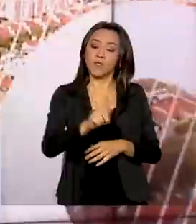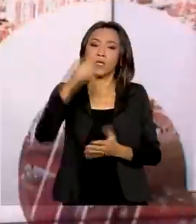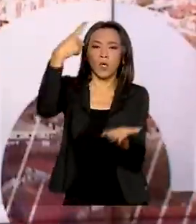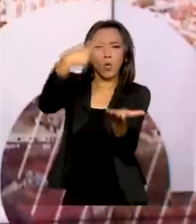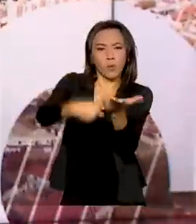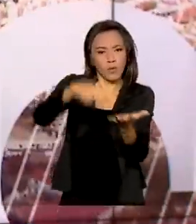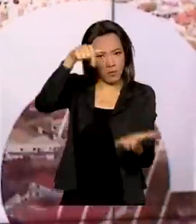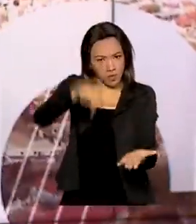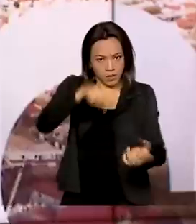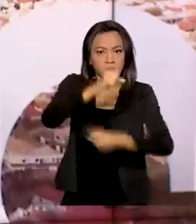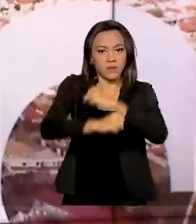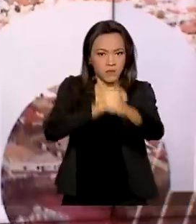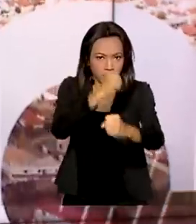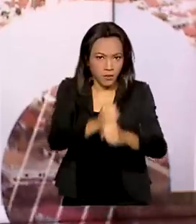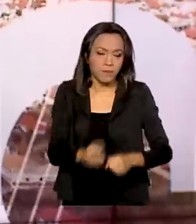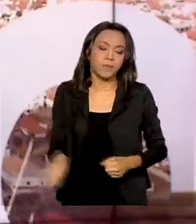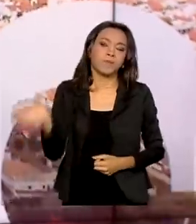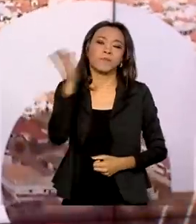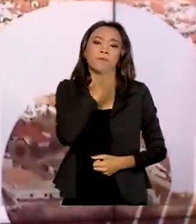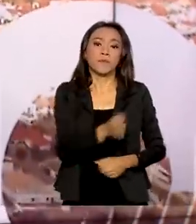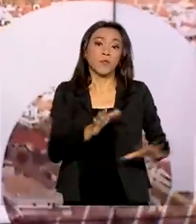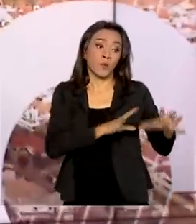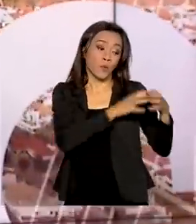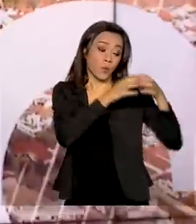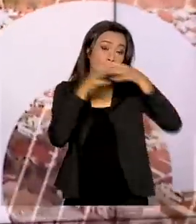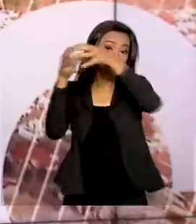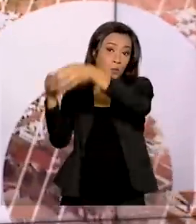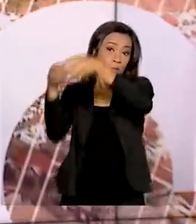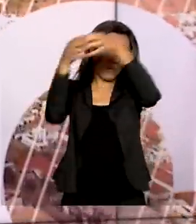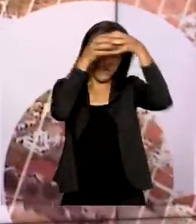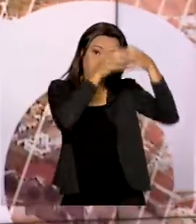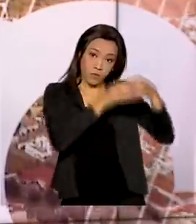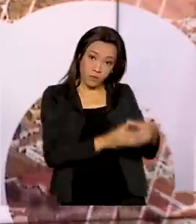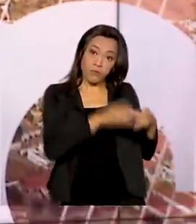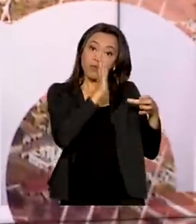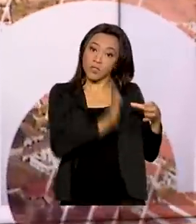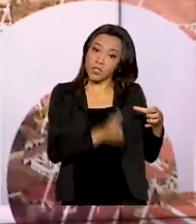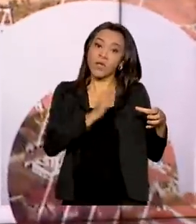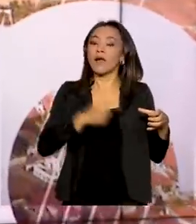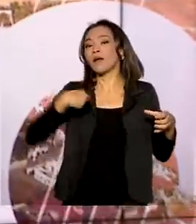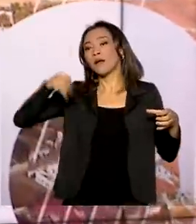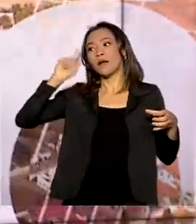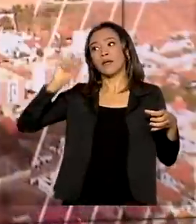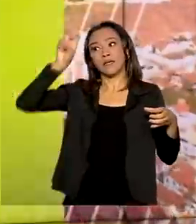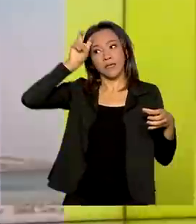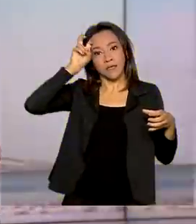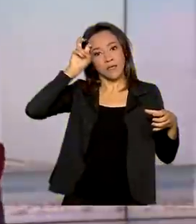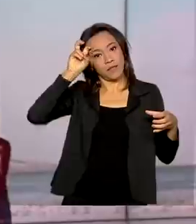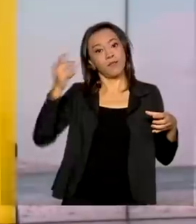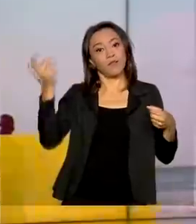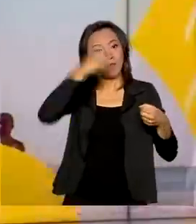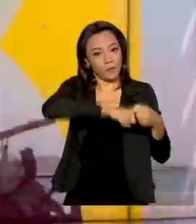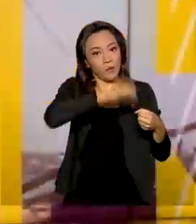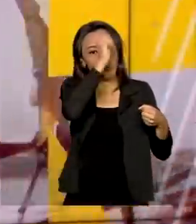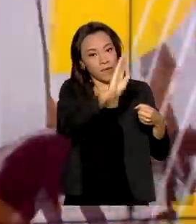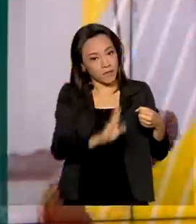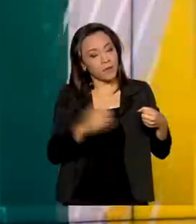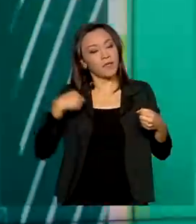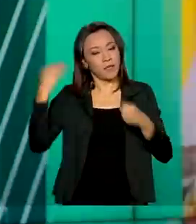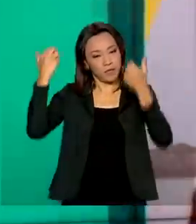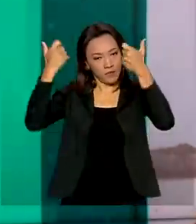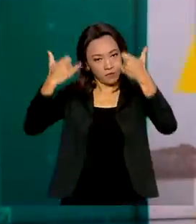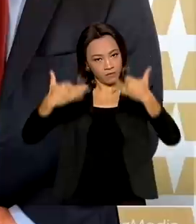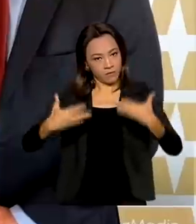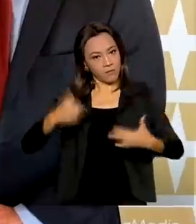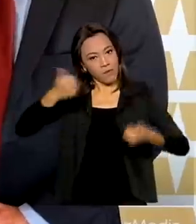ainda este ano. A comitiva brasileira retornou ao Brasil na quinta-feira. O ministro Fábio Faria fez um balanço dessa missão. Vamos